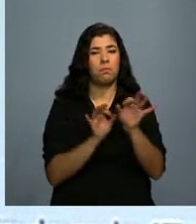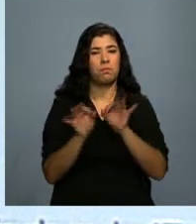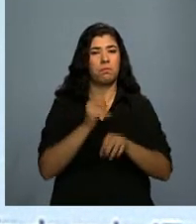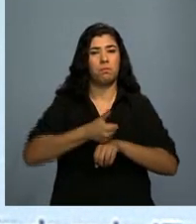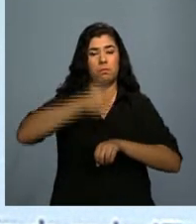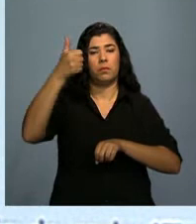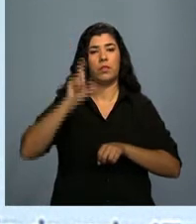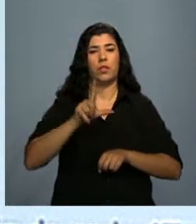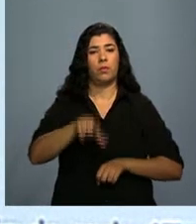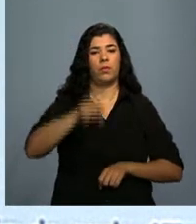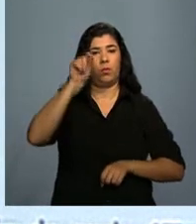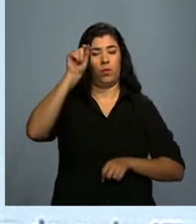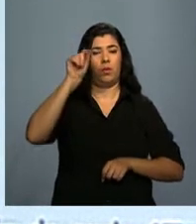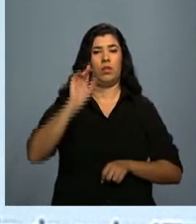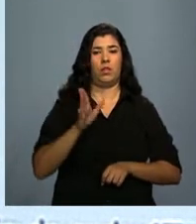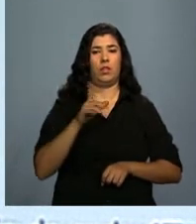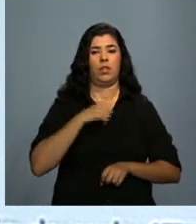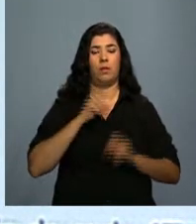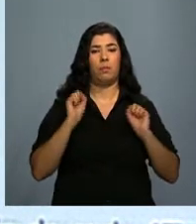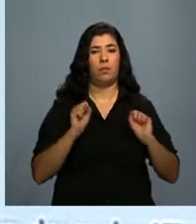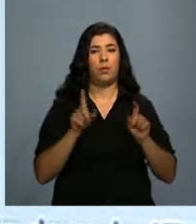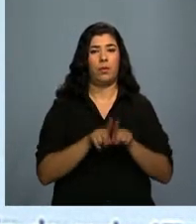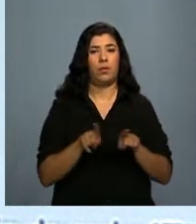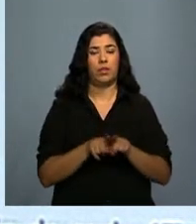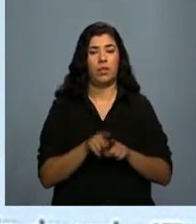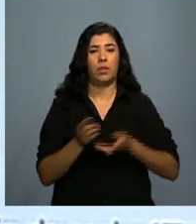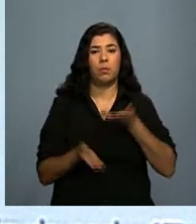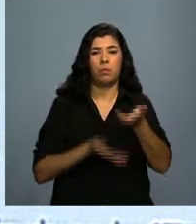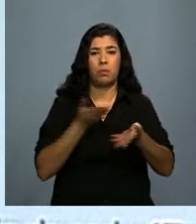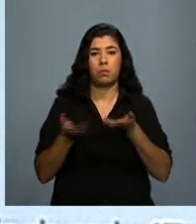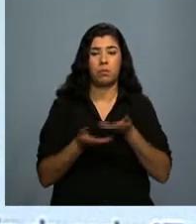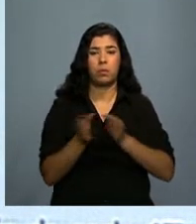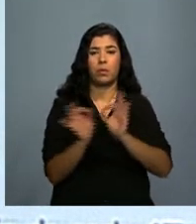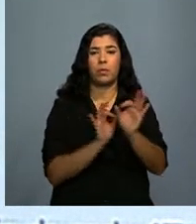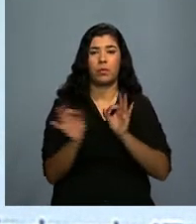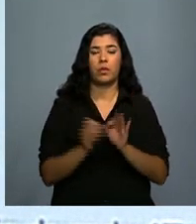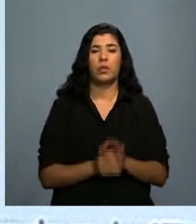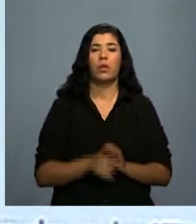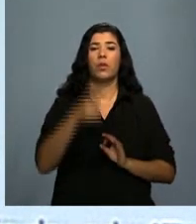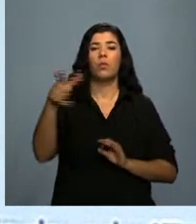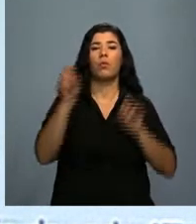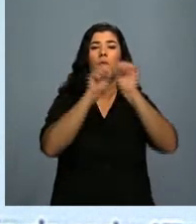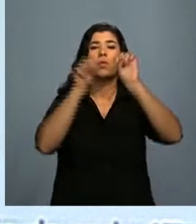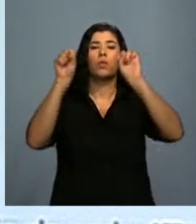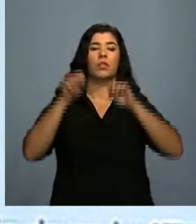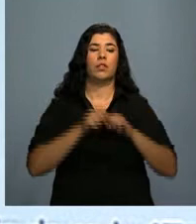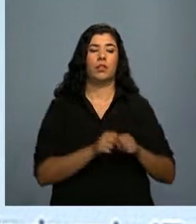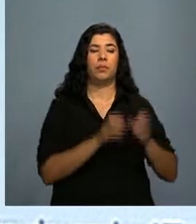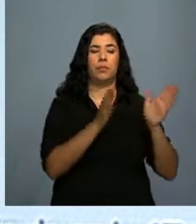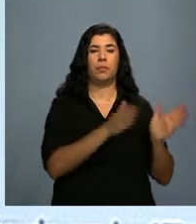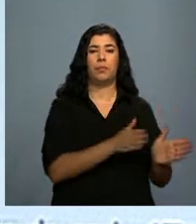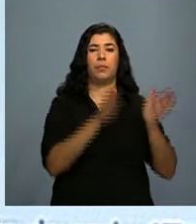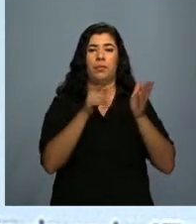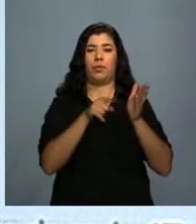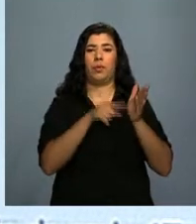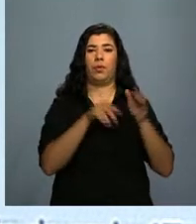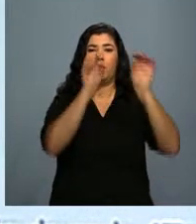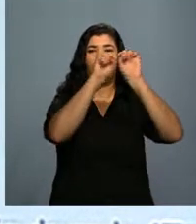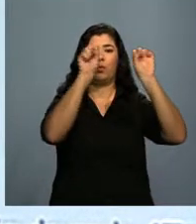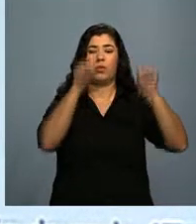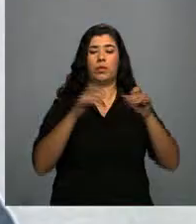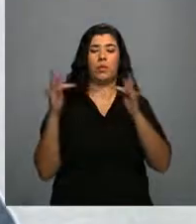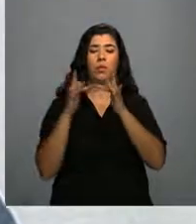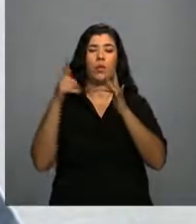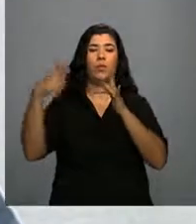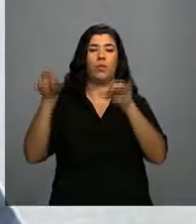destacamos aqui também que ele vai ter interoperabilidade com o SCPA, que é um sistema de cadastro de acesso do Ministério